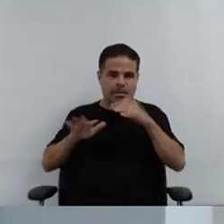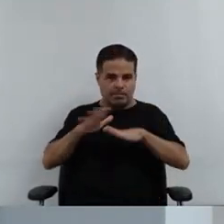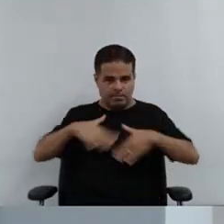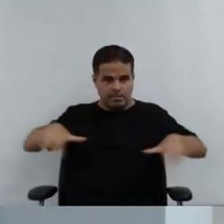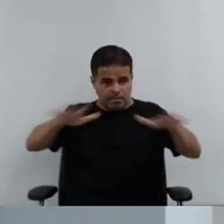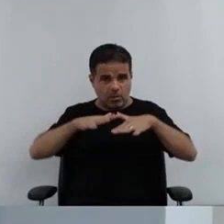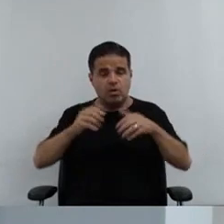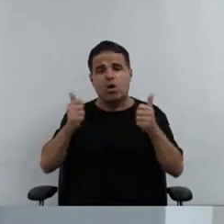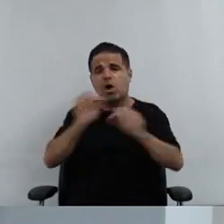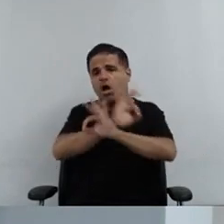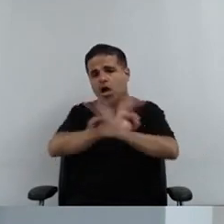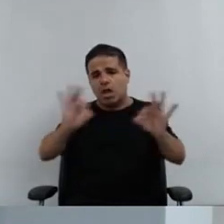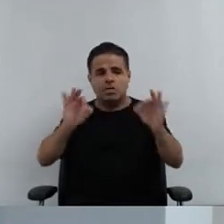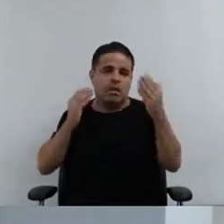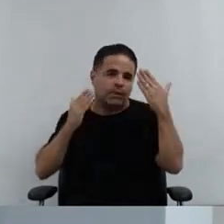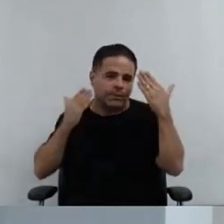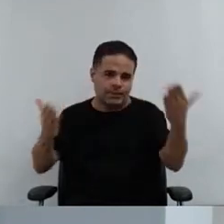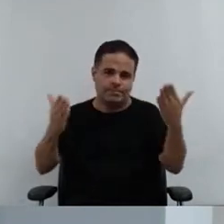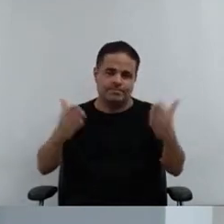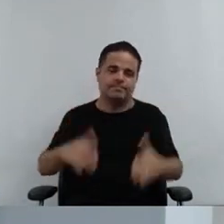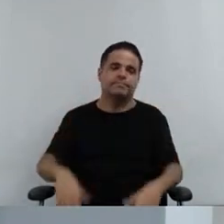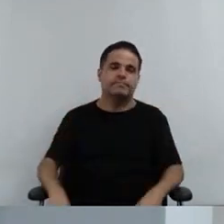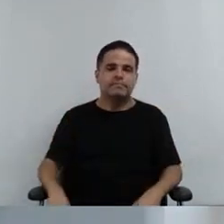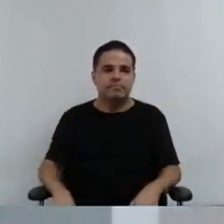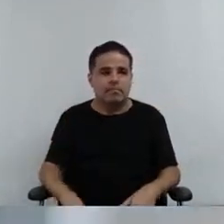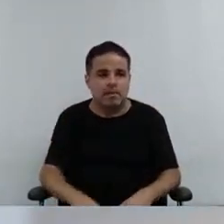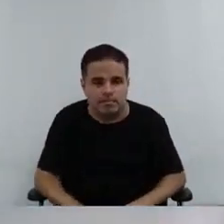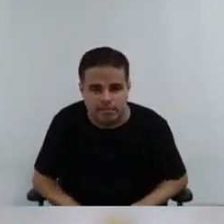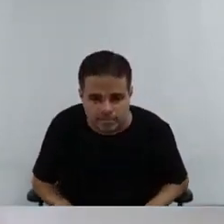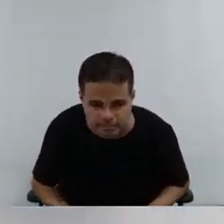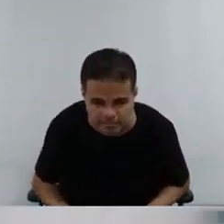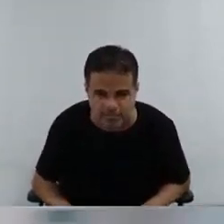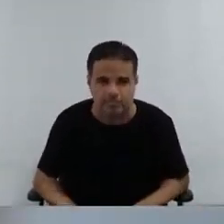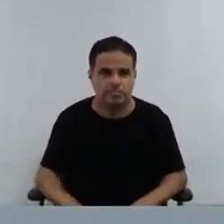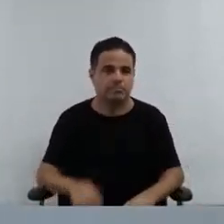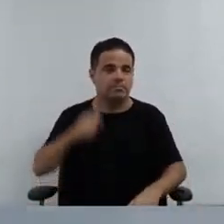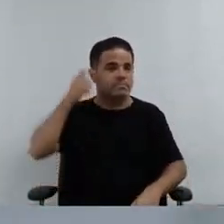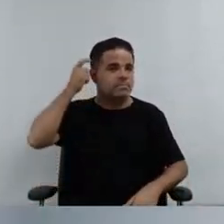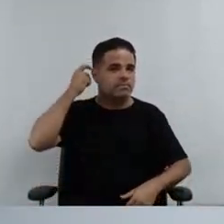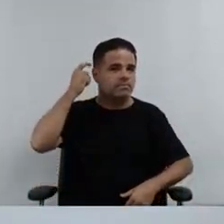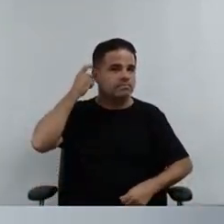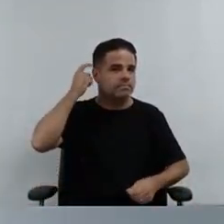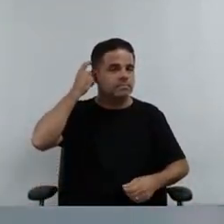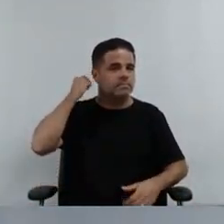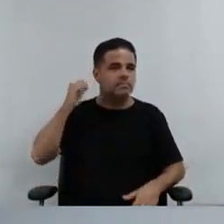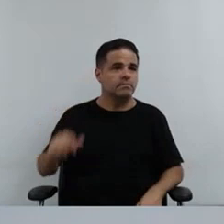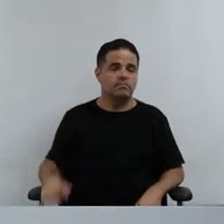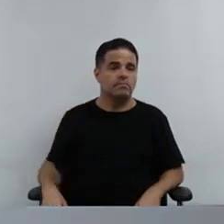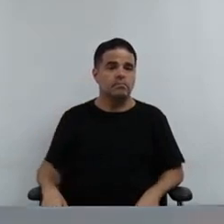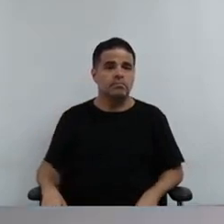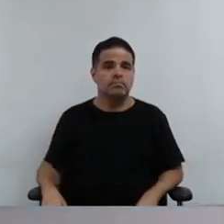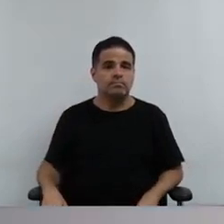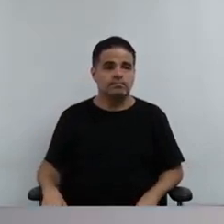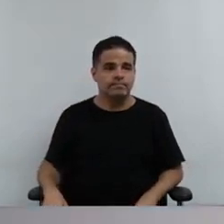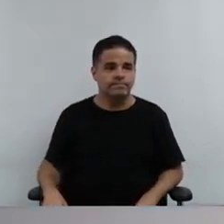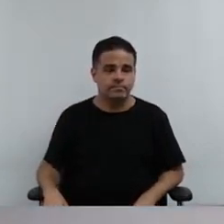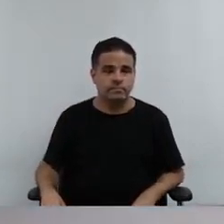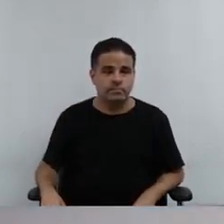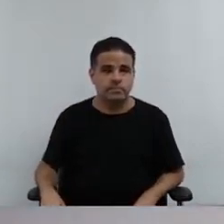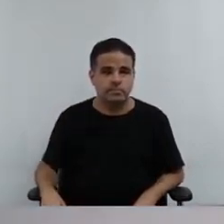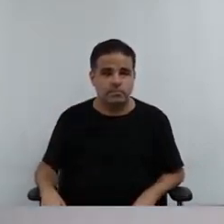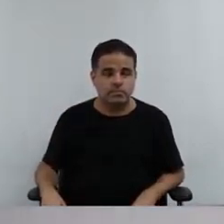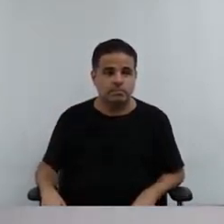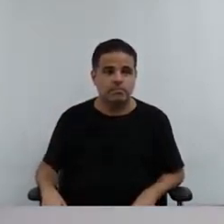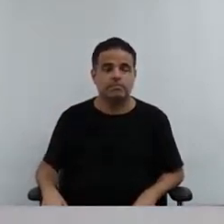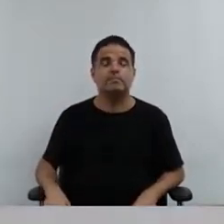ótima sessão a todos. Obrigado. Obrigado, José França, pela participação, no nosso conselho, acho que retribuí aqui os